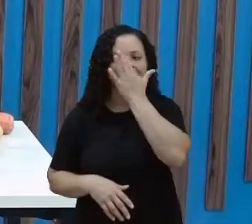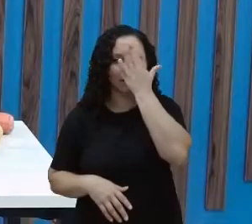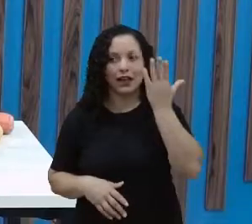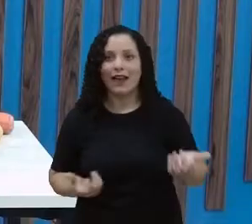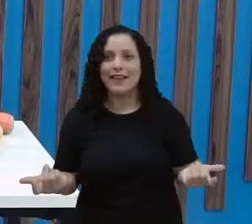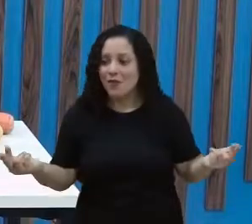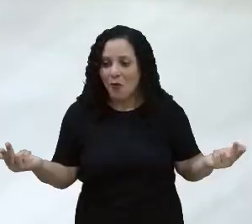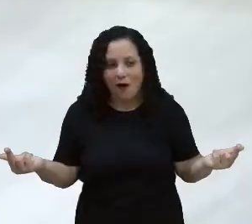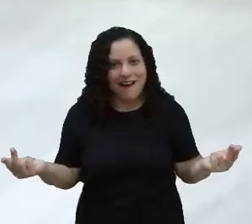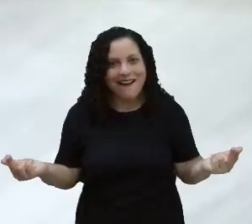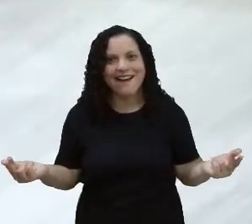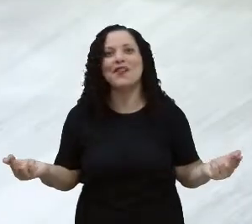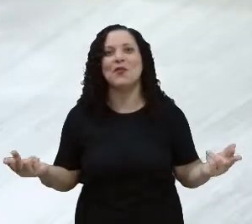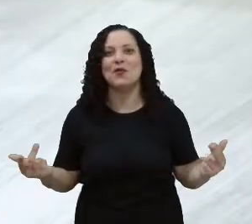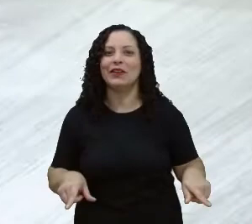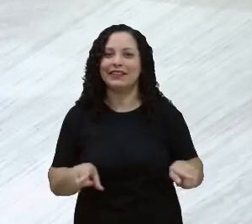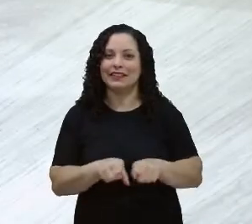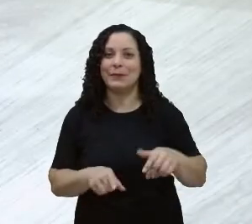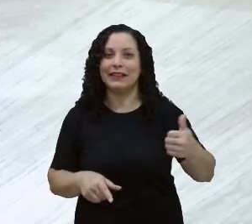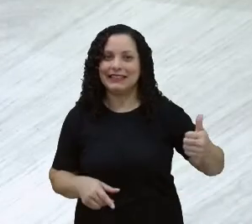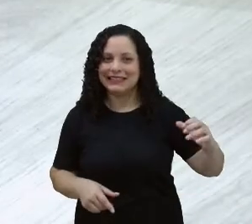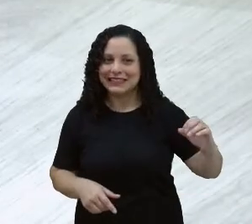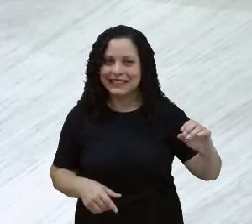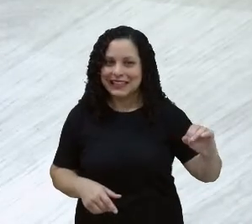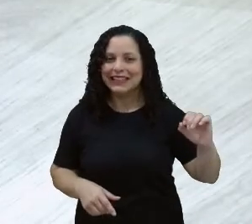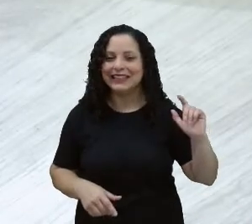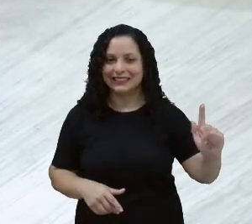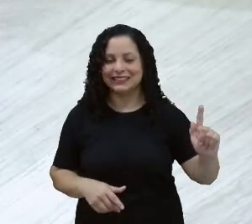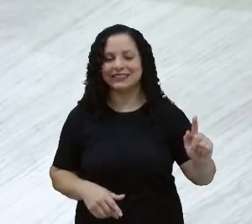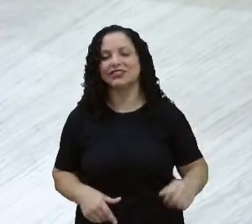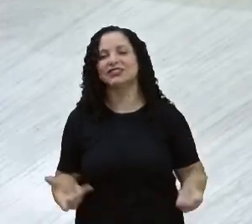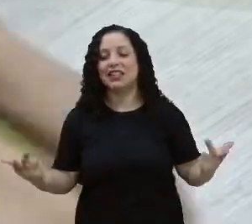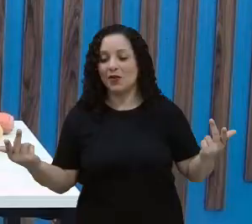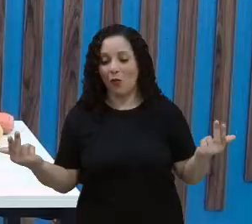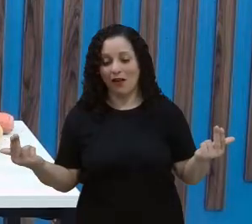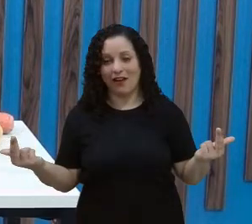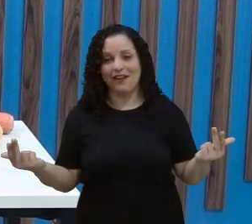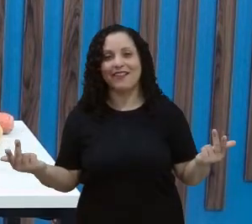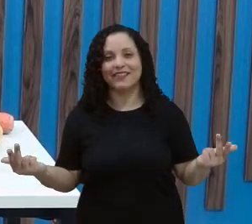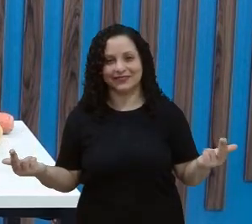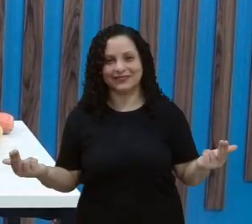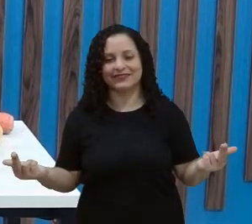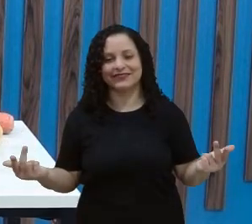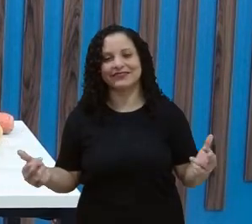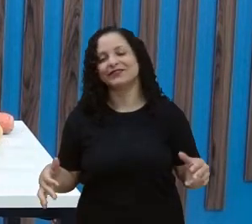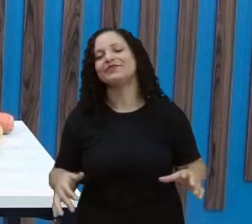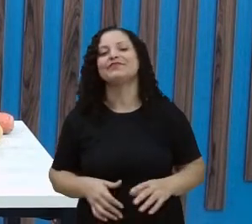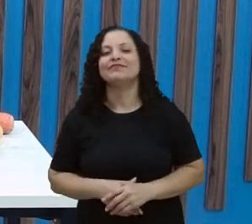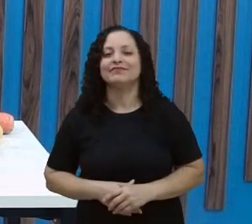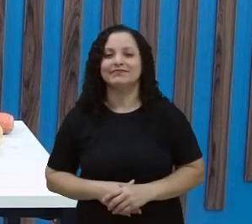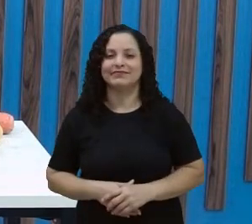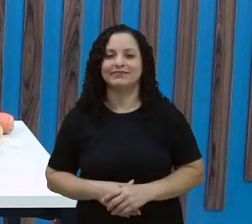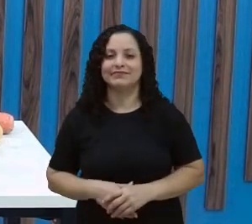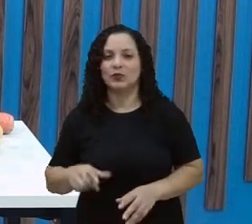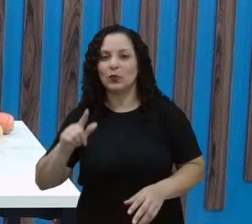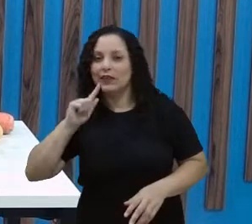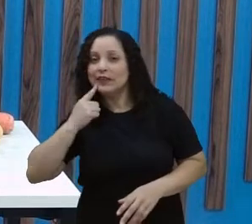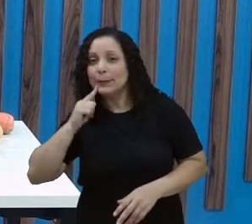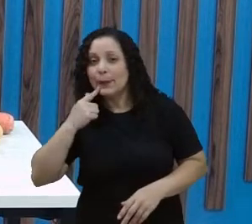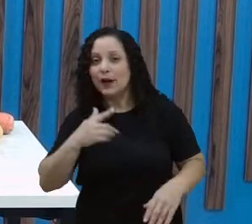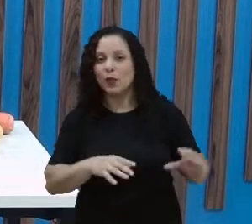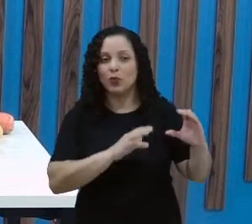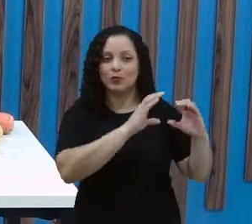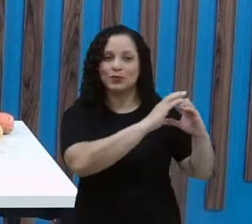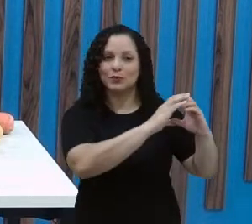Eita, a mesma coisa. Ele tem o peso igual. Todos os dois tem 100 gramas. Tanto o limão quanto